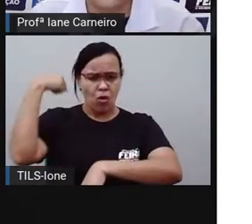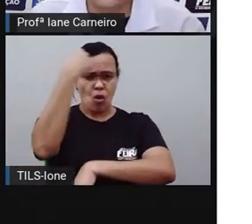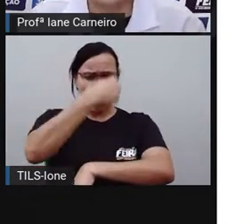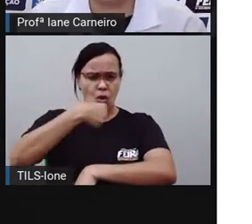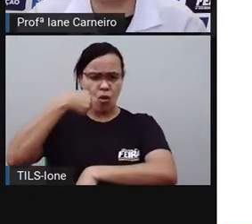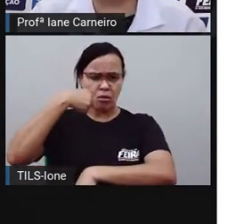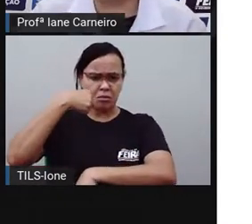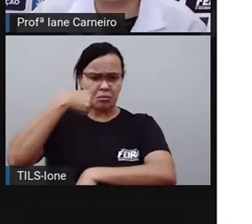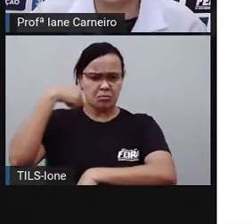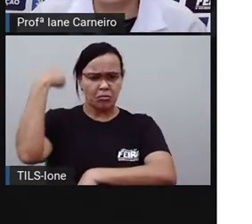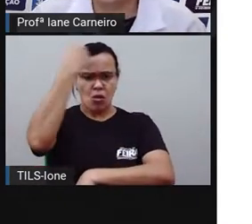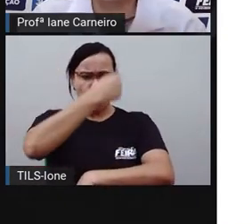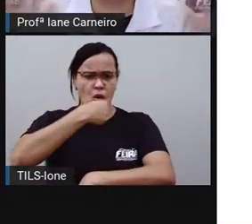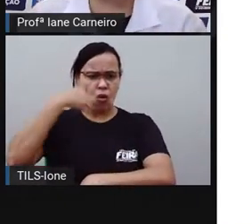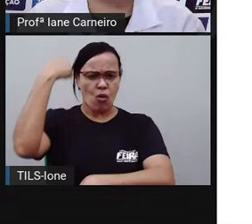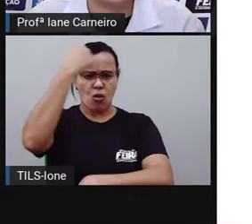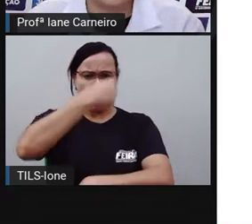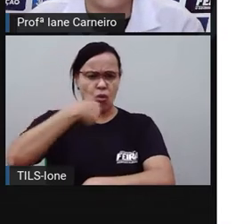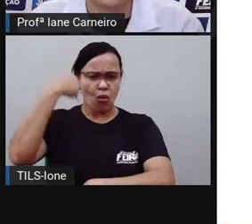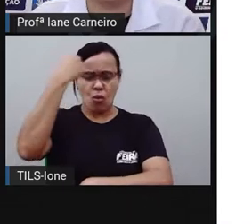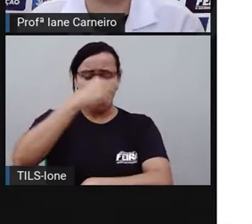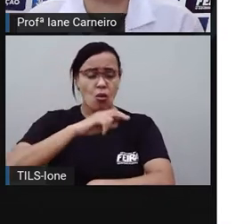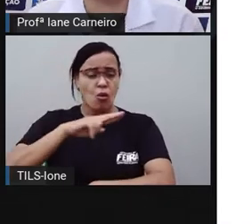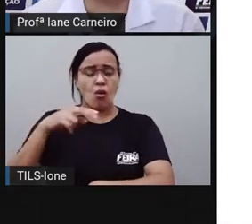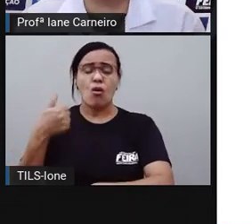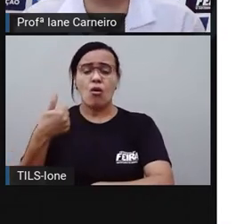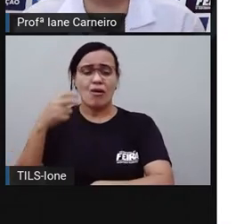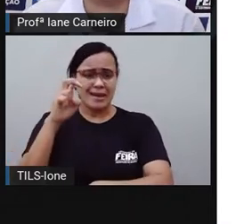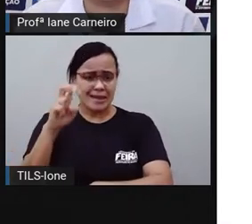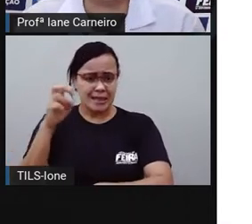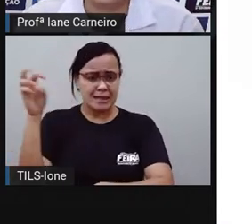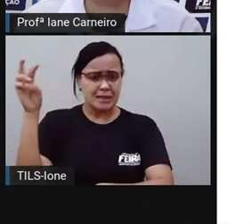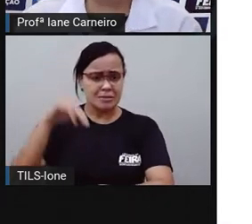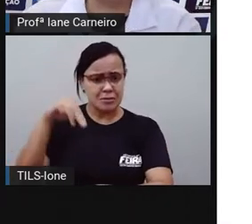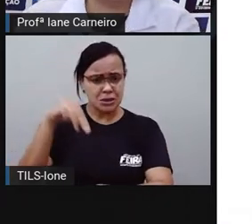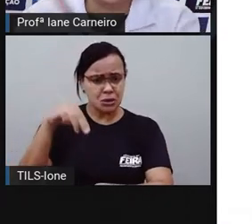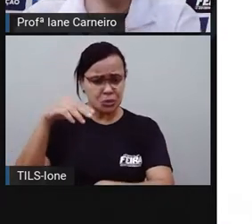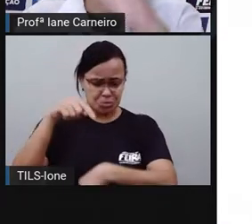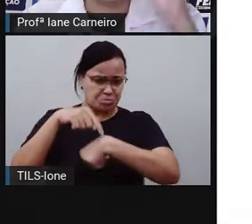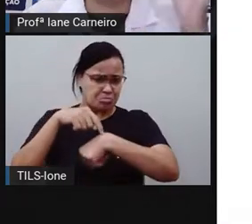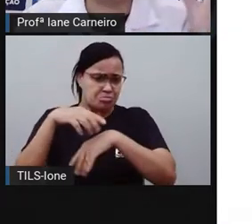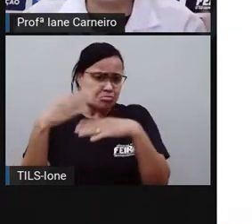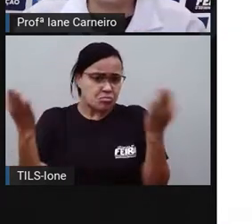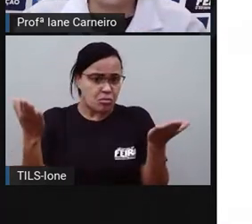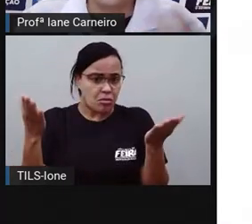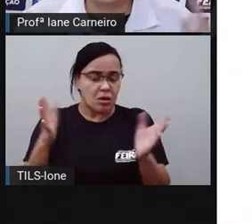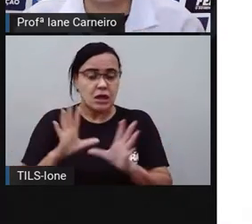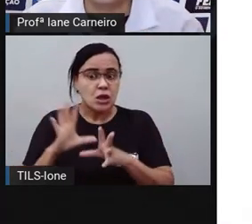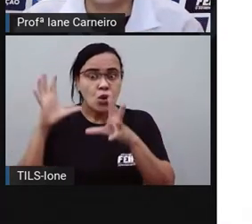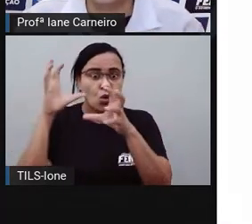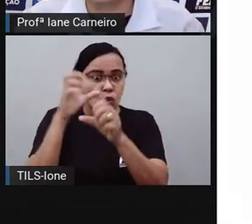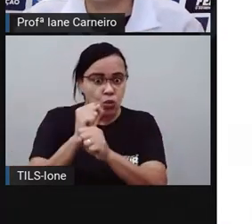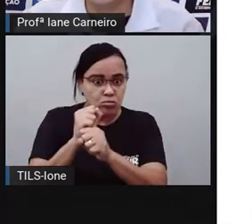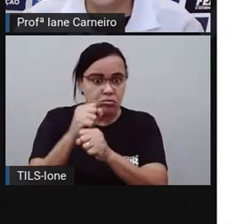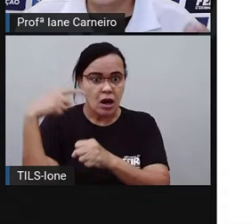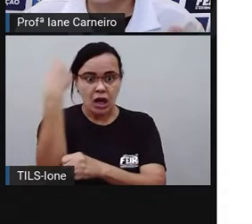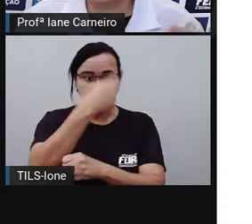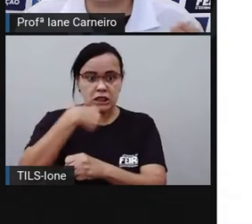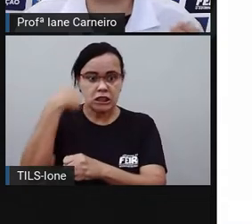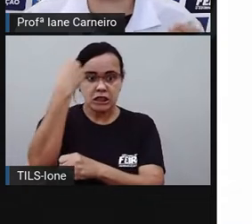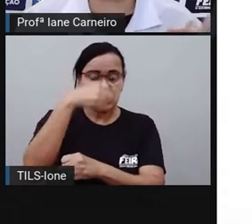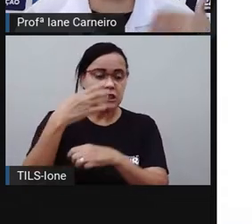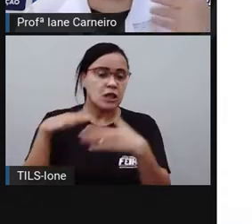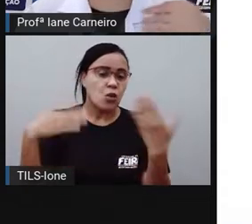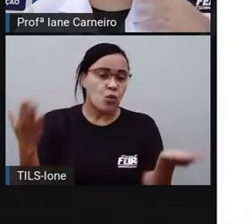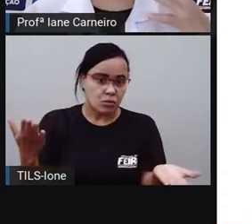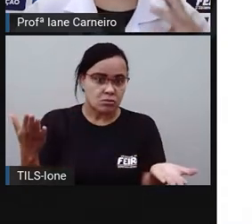meia hora, quinze minutos? Quanto tempo, né? Qual é o tempo total, né? De duração da receita? E aí aqui ele